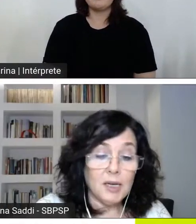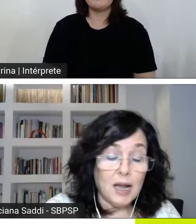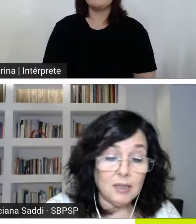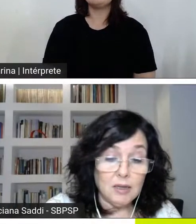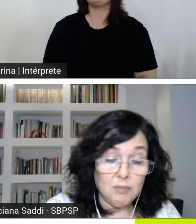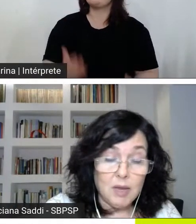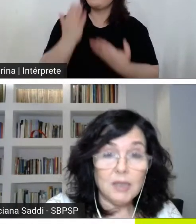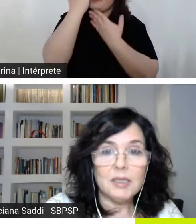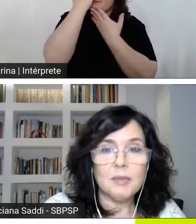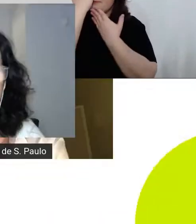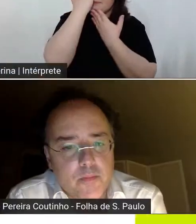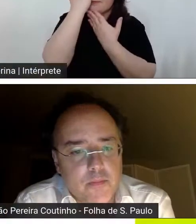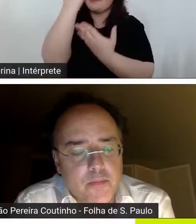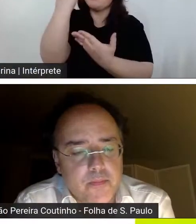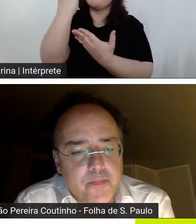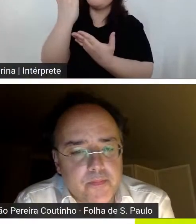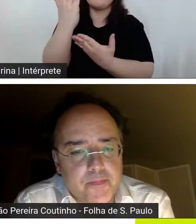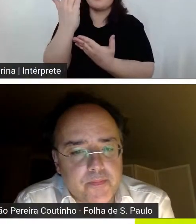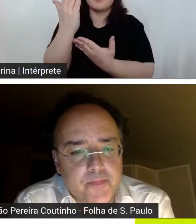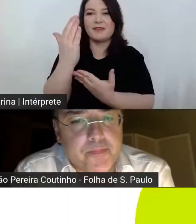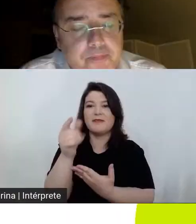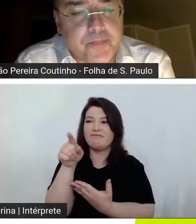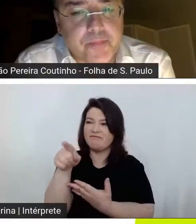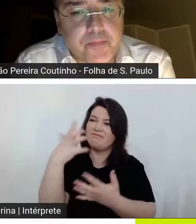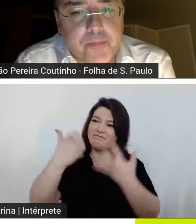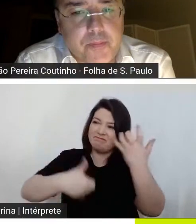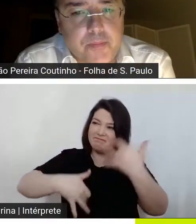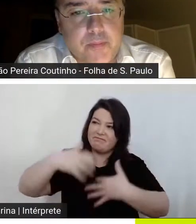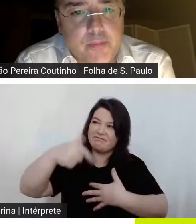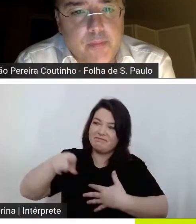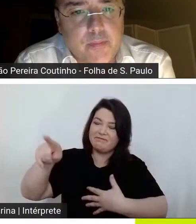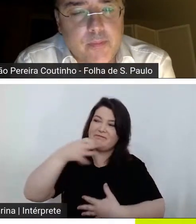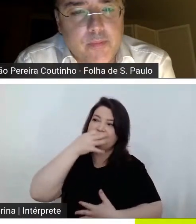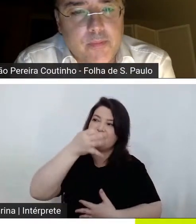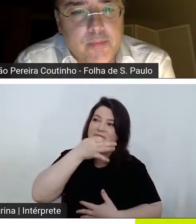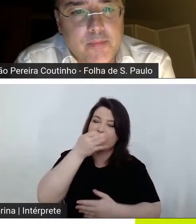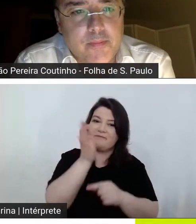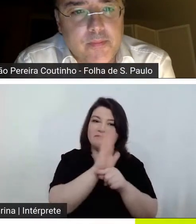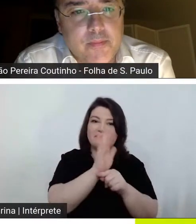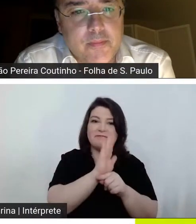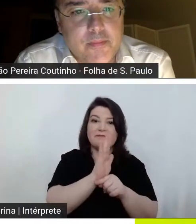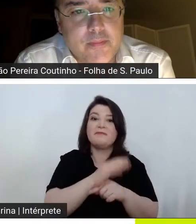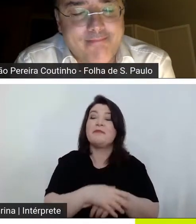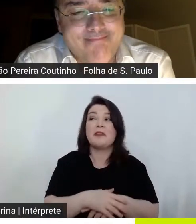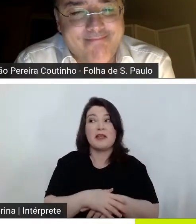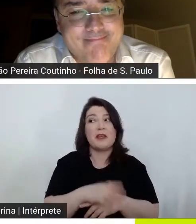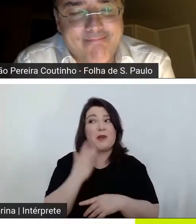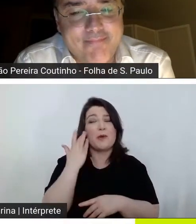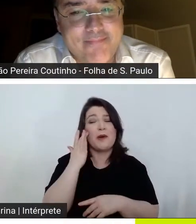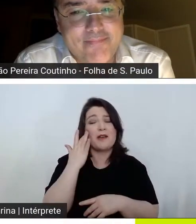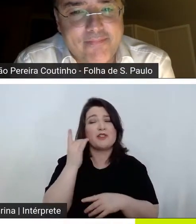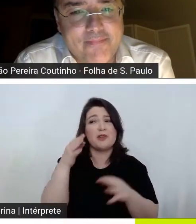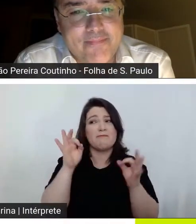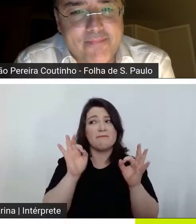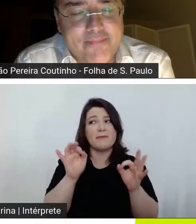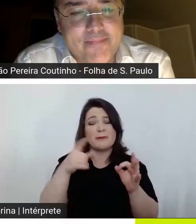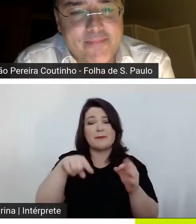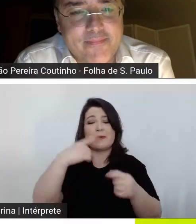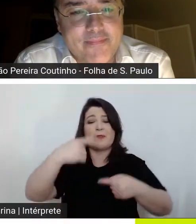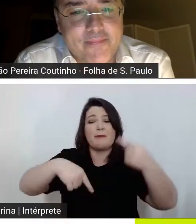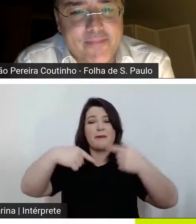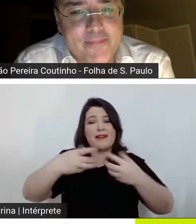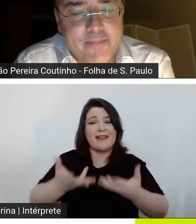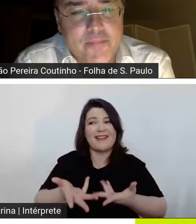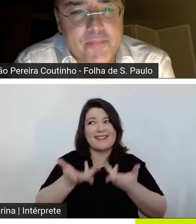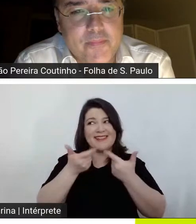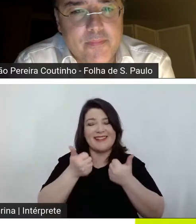Obrigada a belíssima leitura também achei mesmo que a gente ia ter um debate excelente você sabe que a certa altura do filme